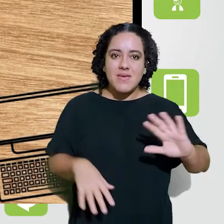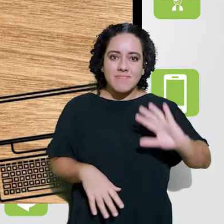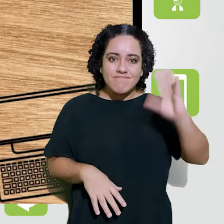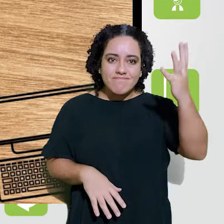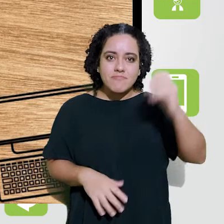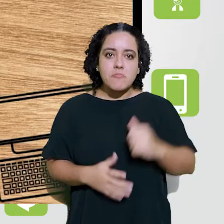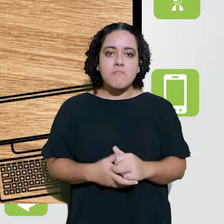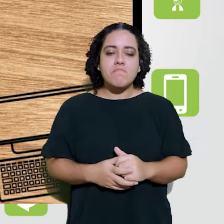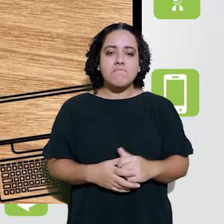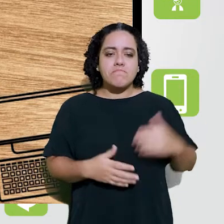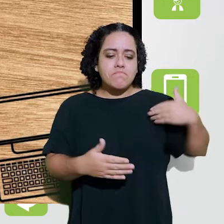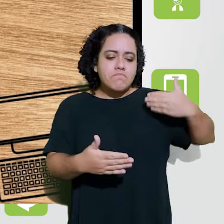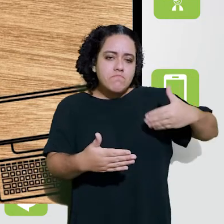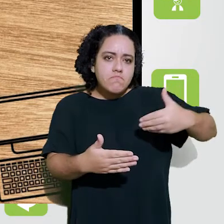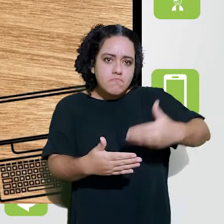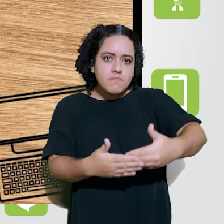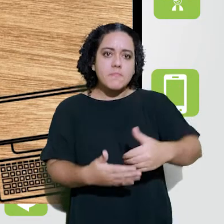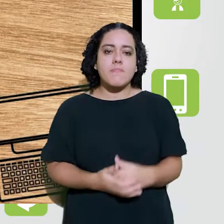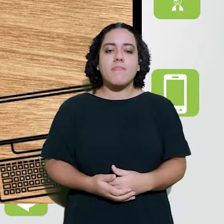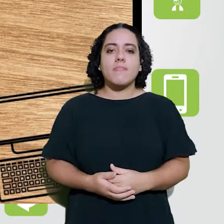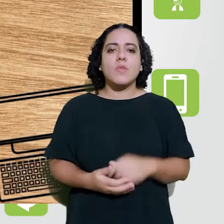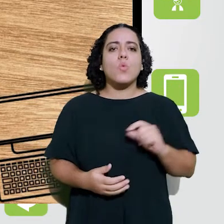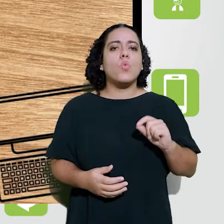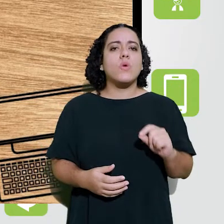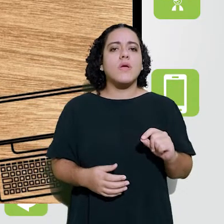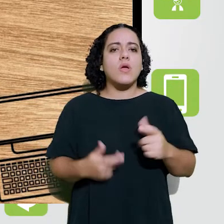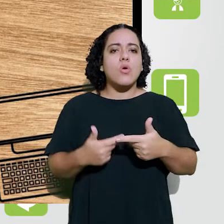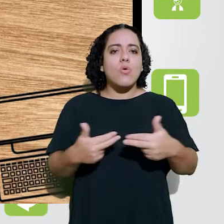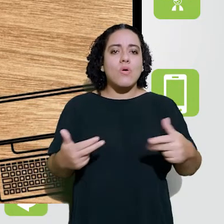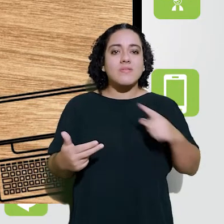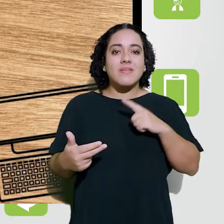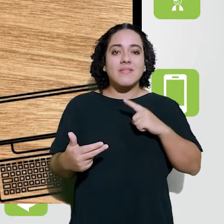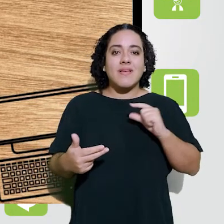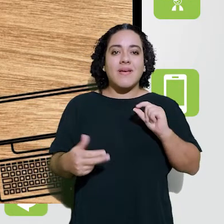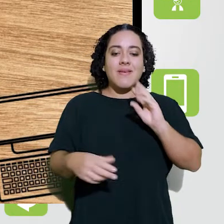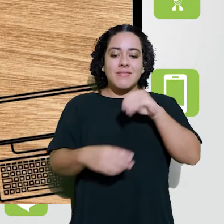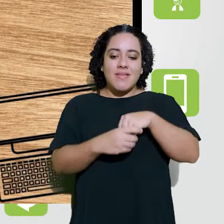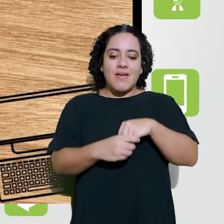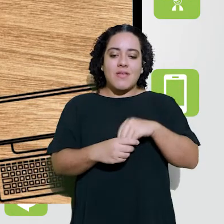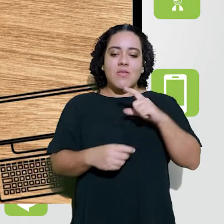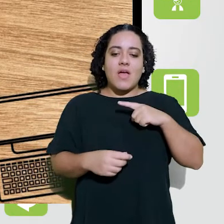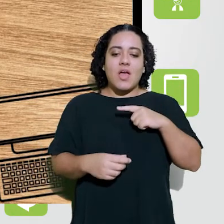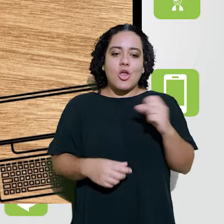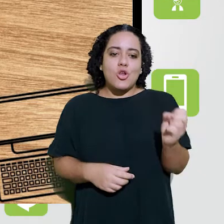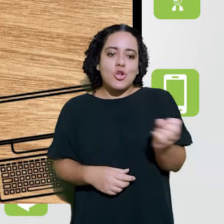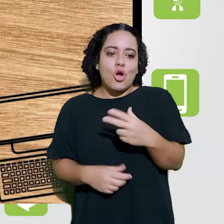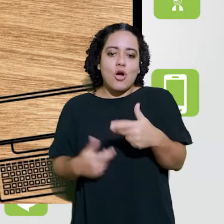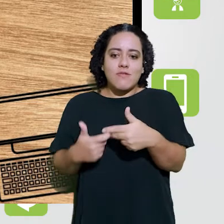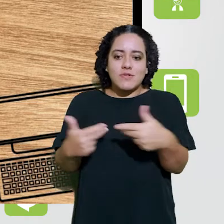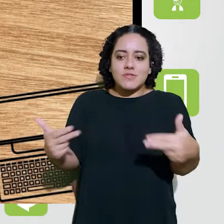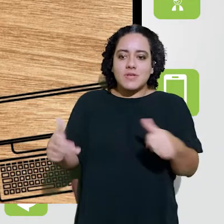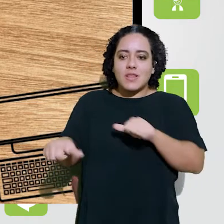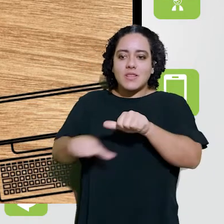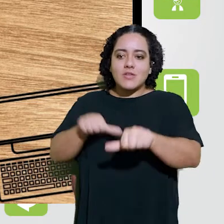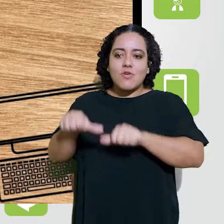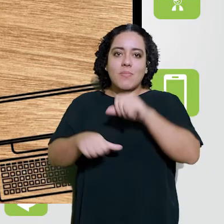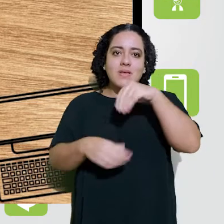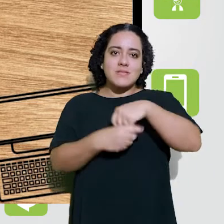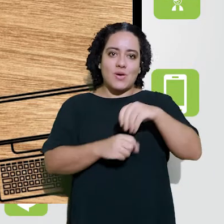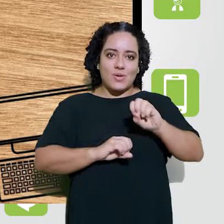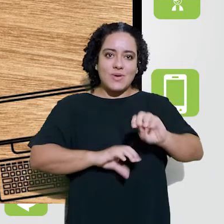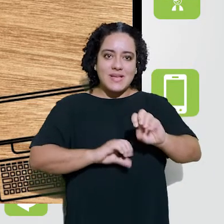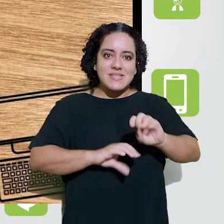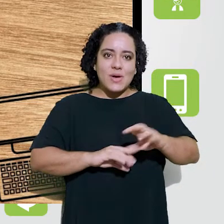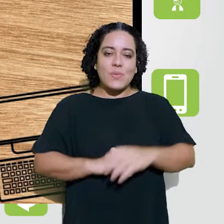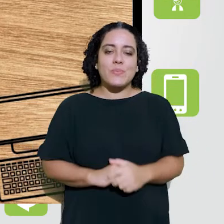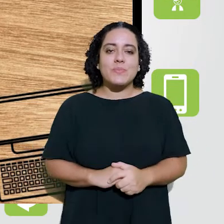principalmente nesse tempo de pandemia e nesses últimos tempos, que é as questões que envolvem inovação,